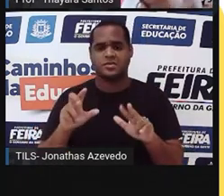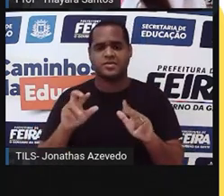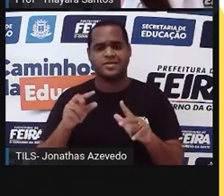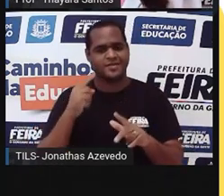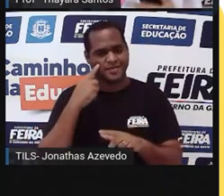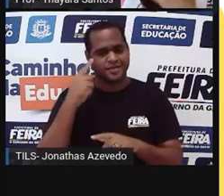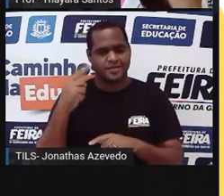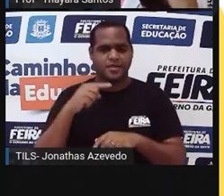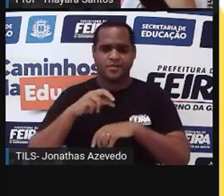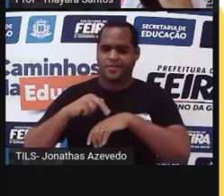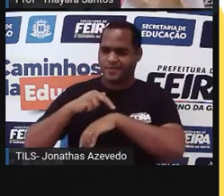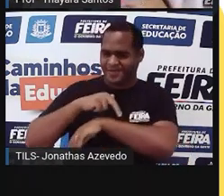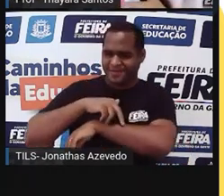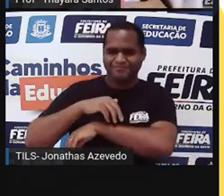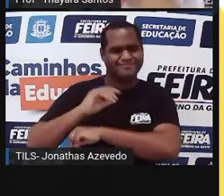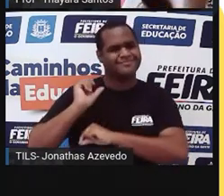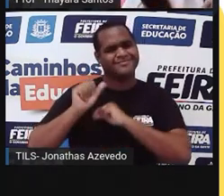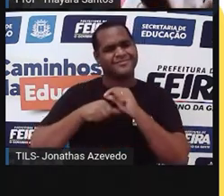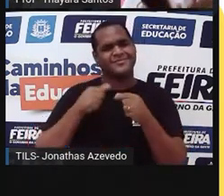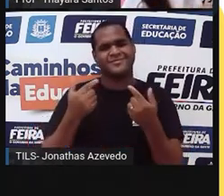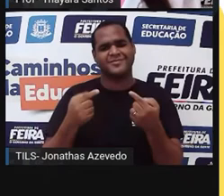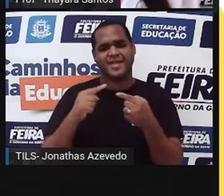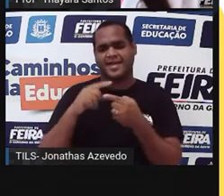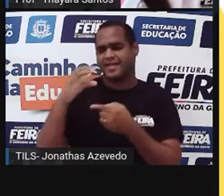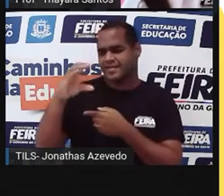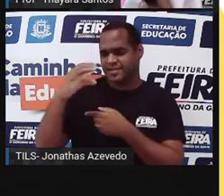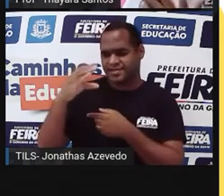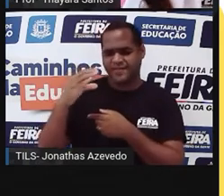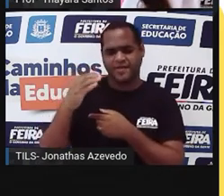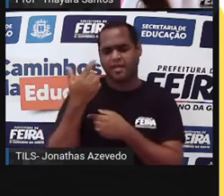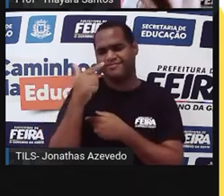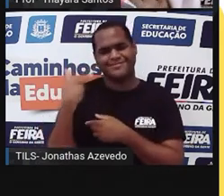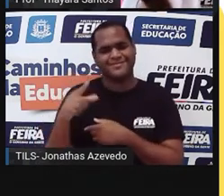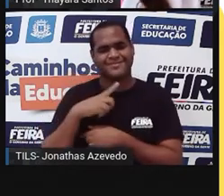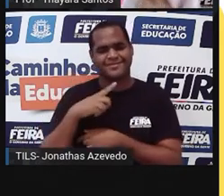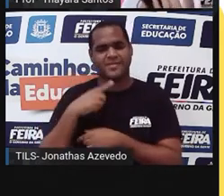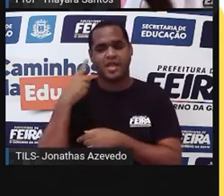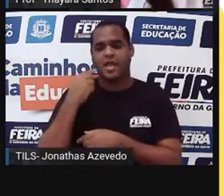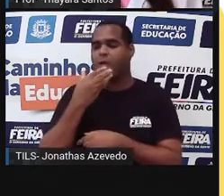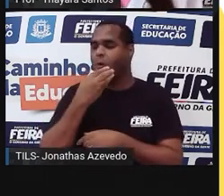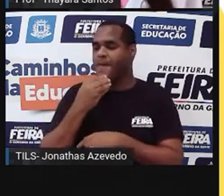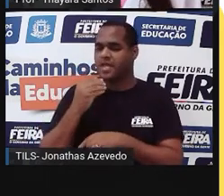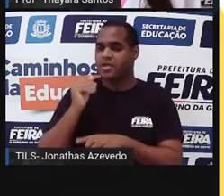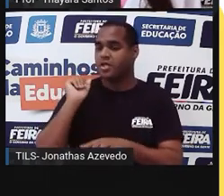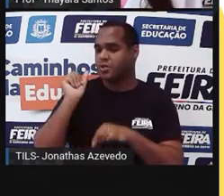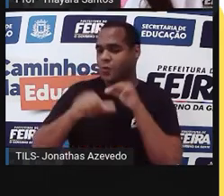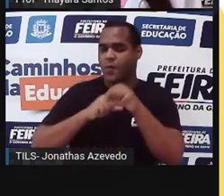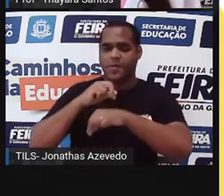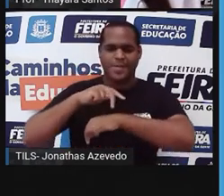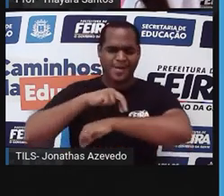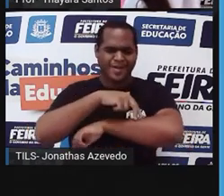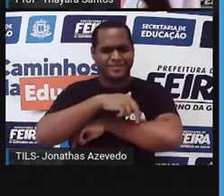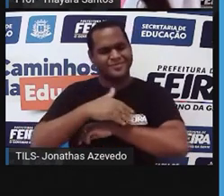evidência de que não tem nenhuma base essa ideia de dizer que o ser humano evoluiu a partir do macaco.